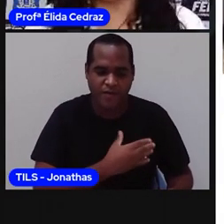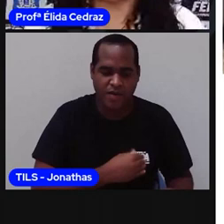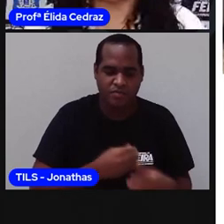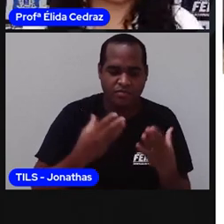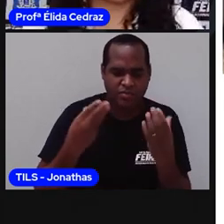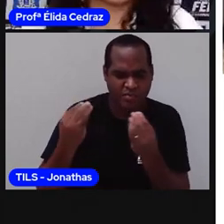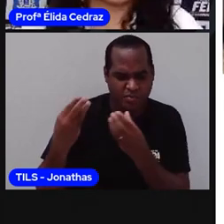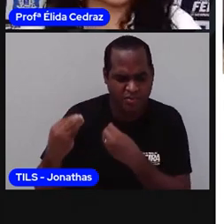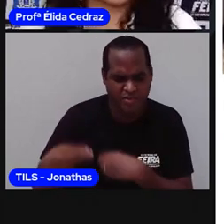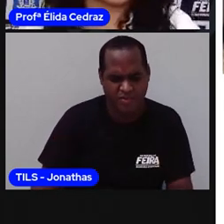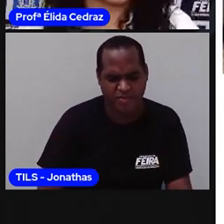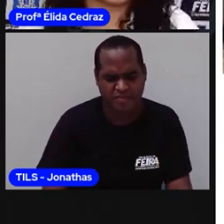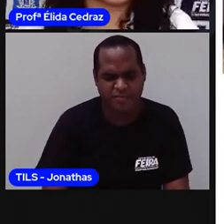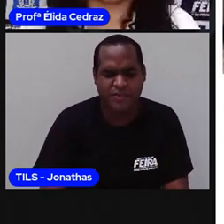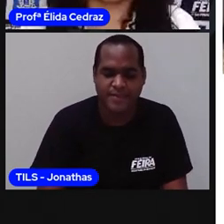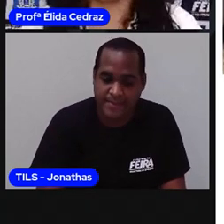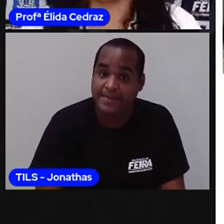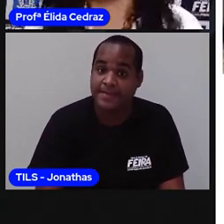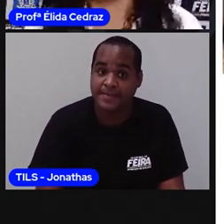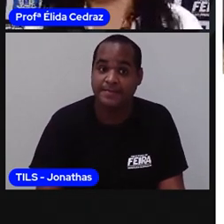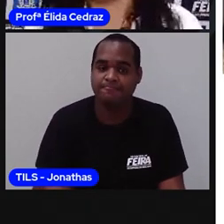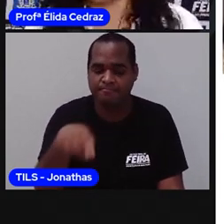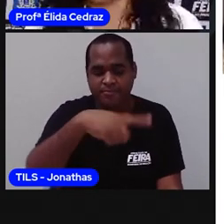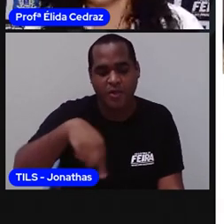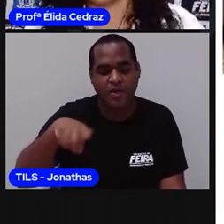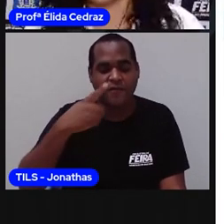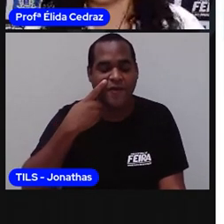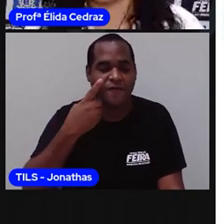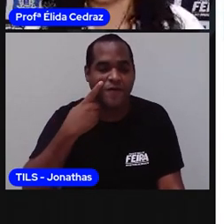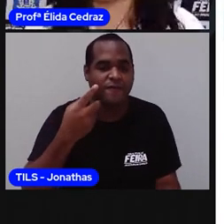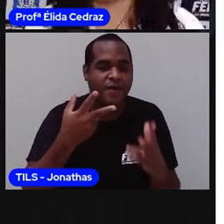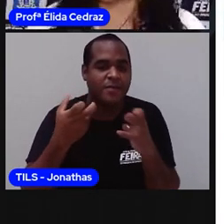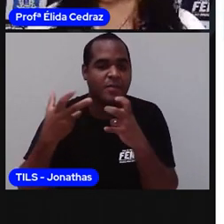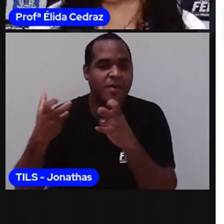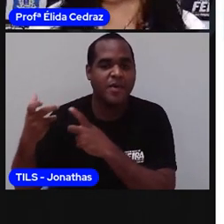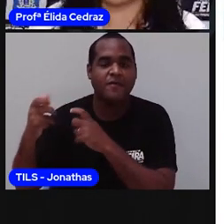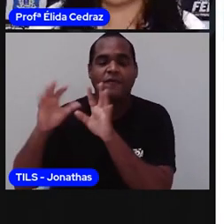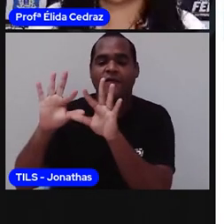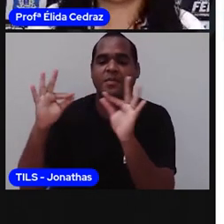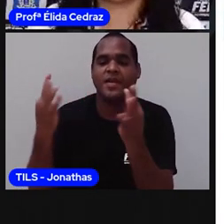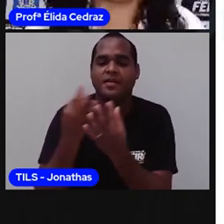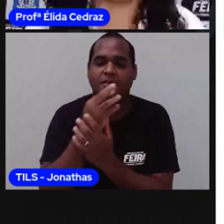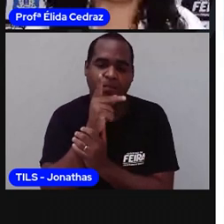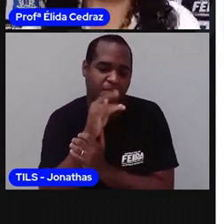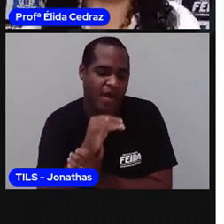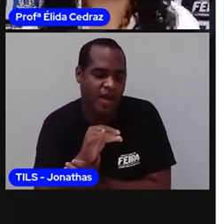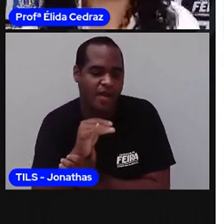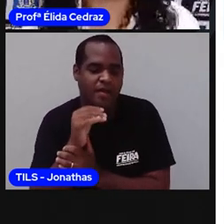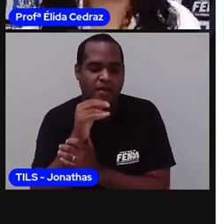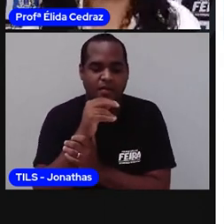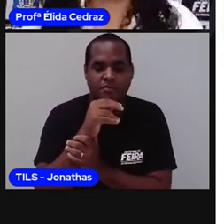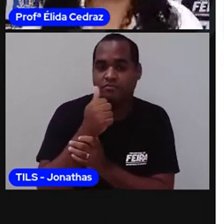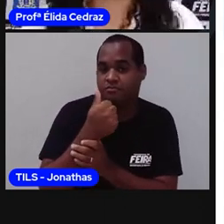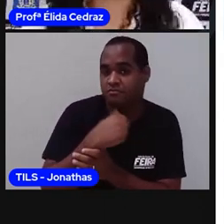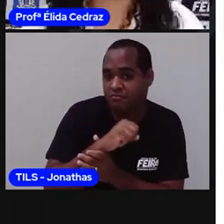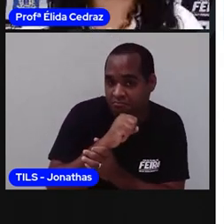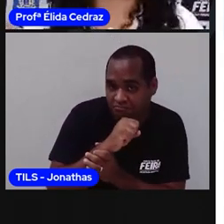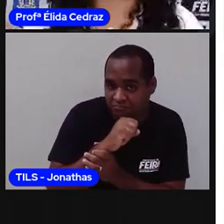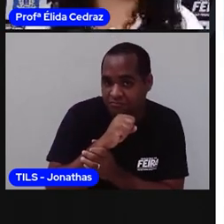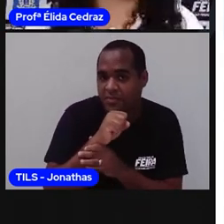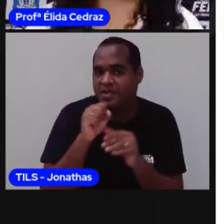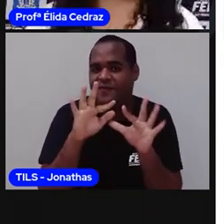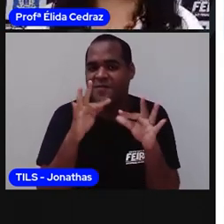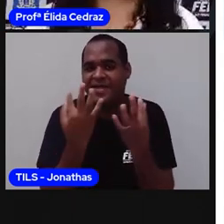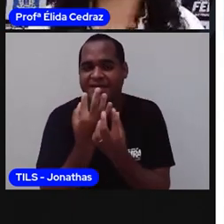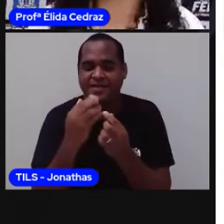E nós vimos todas essas famílias. Família só de pai, família só de mãe, família com